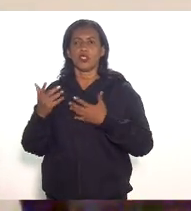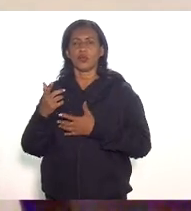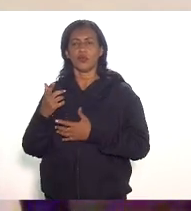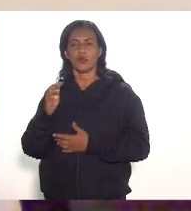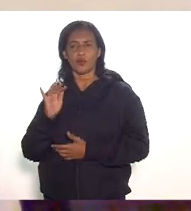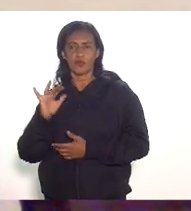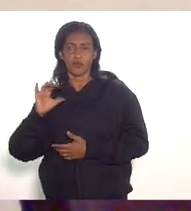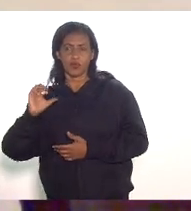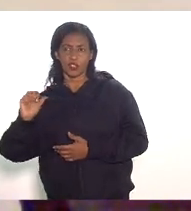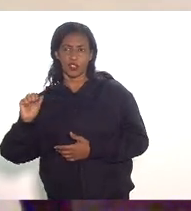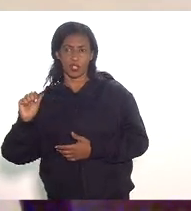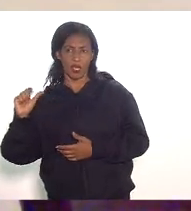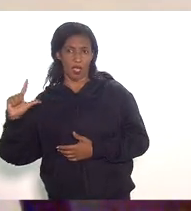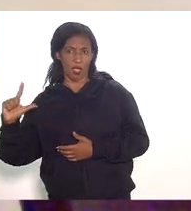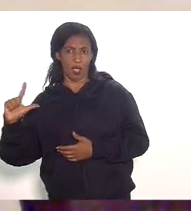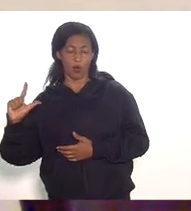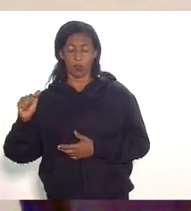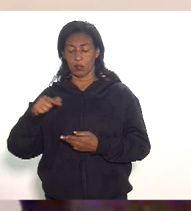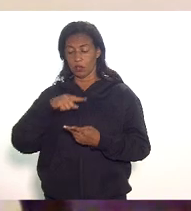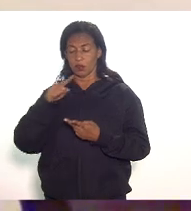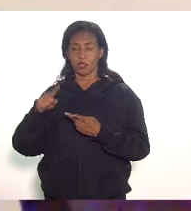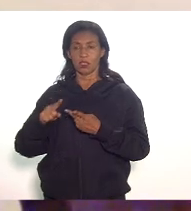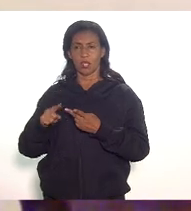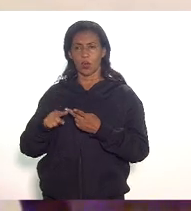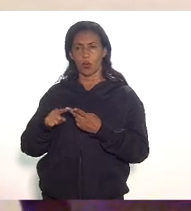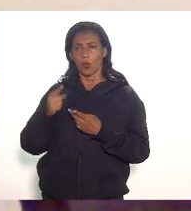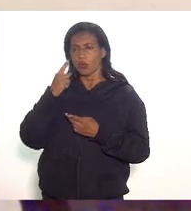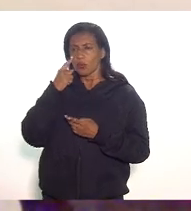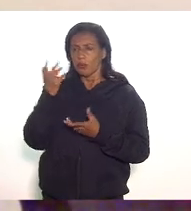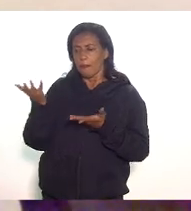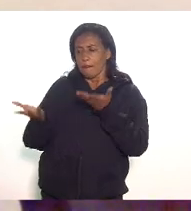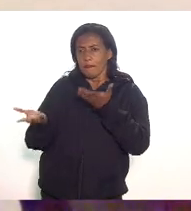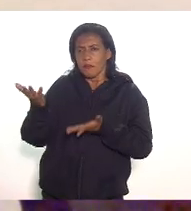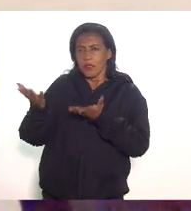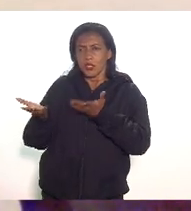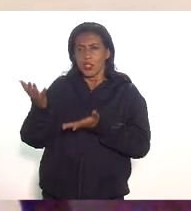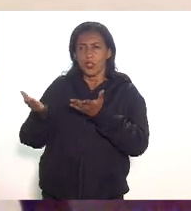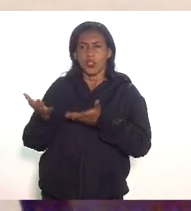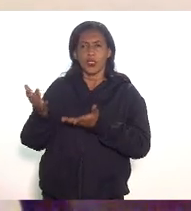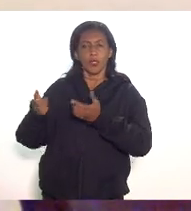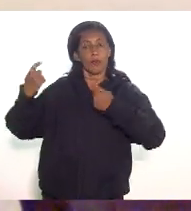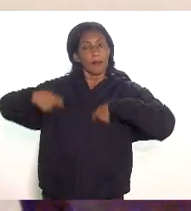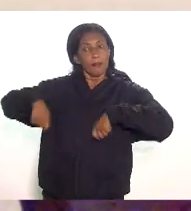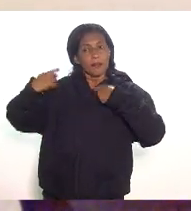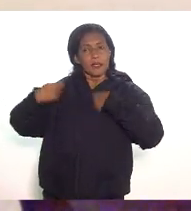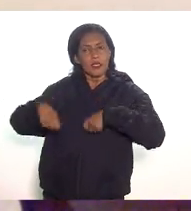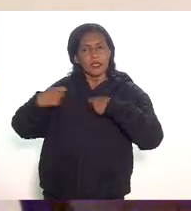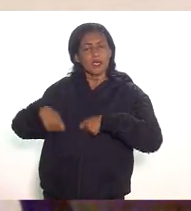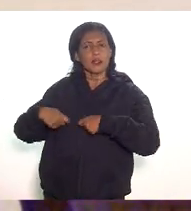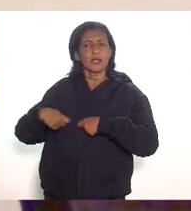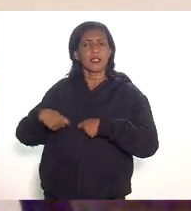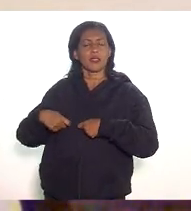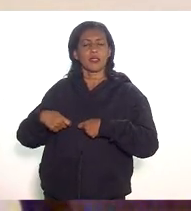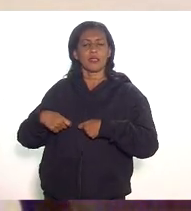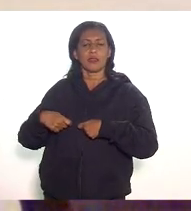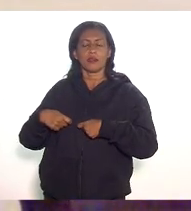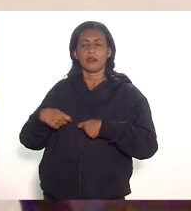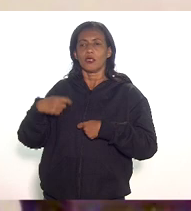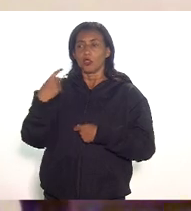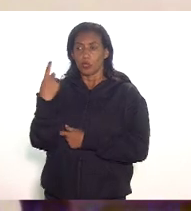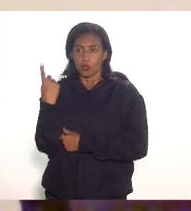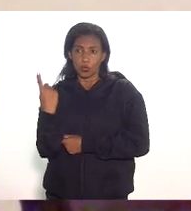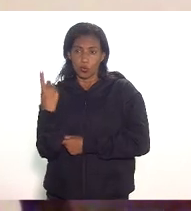avaliação ex-post que seria para medir os efeitos dos incentivos porque precisa sim de um órgão